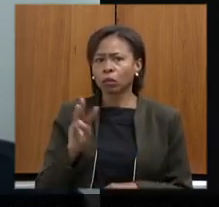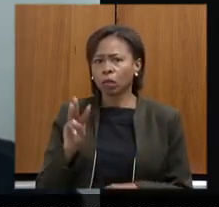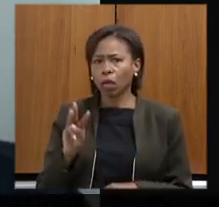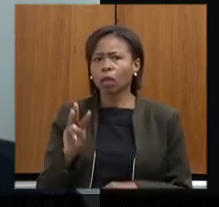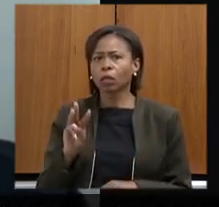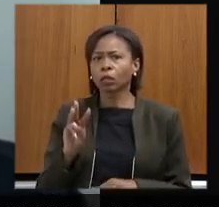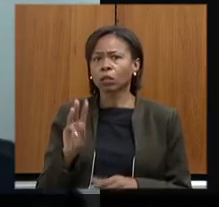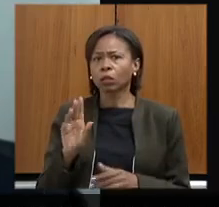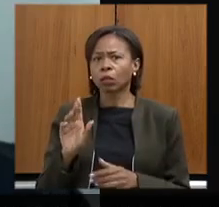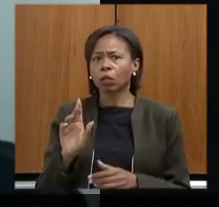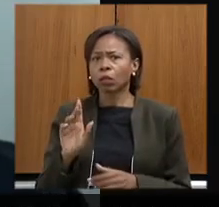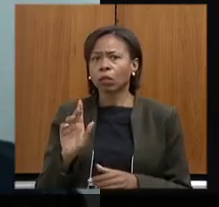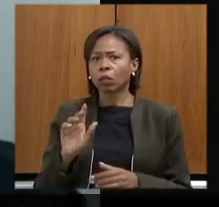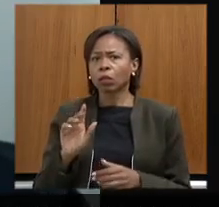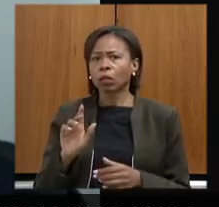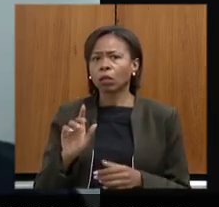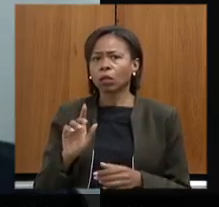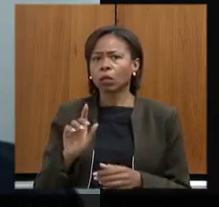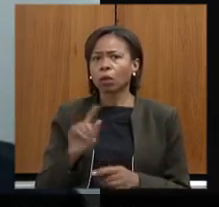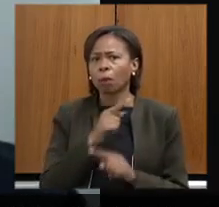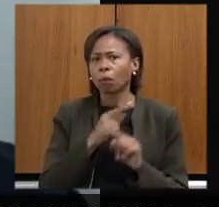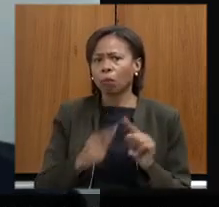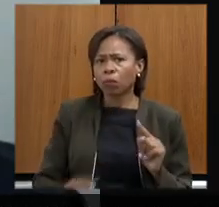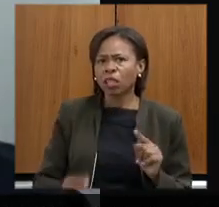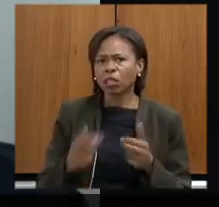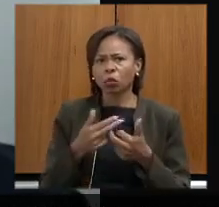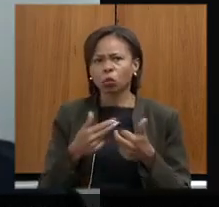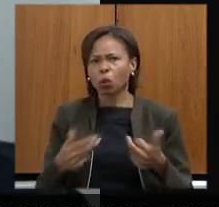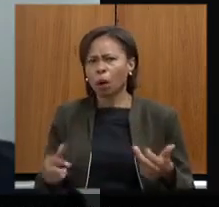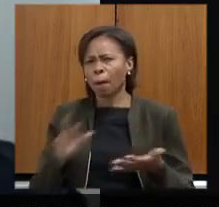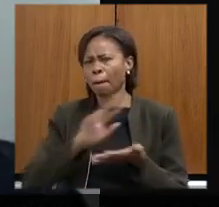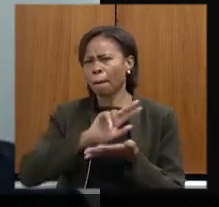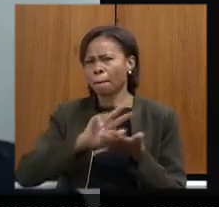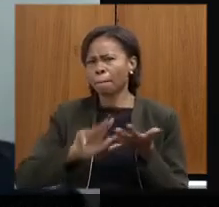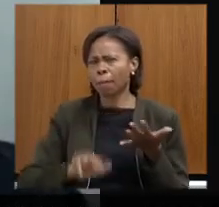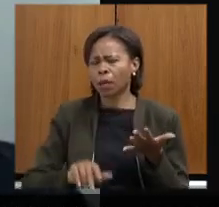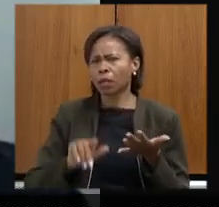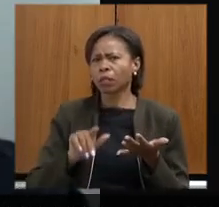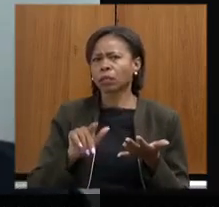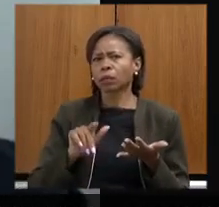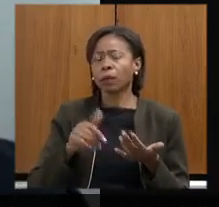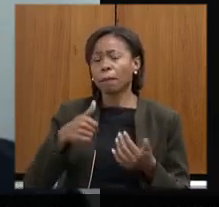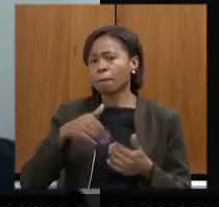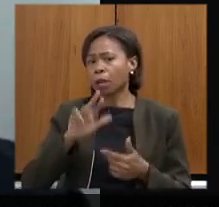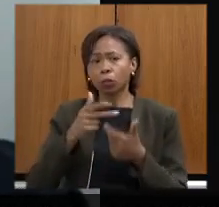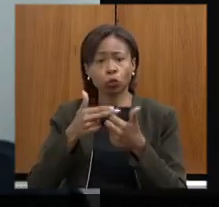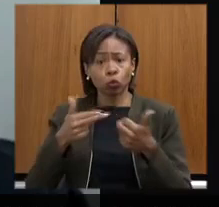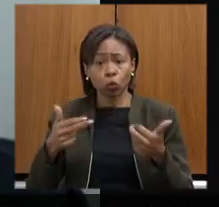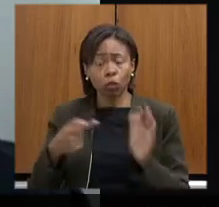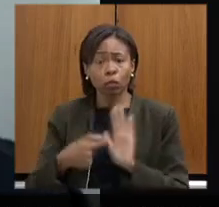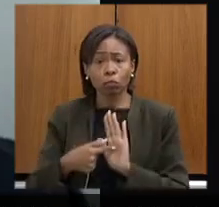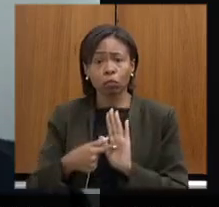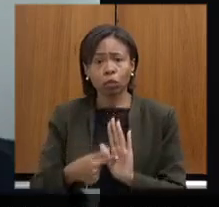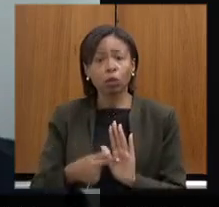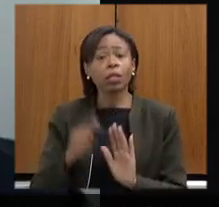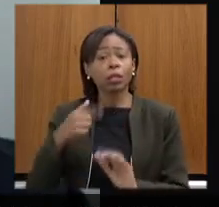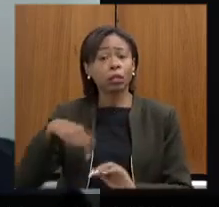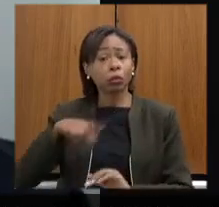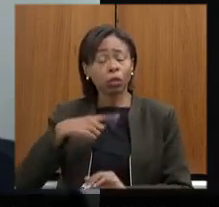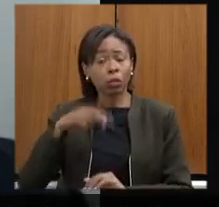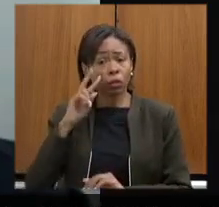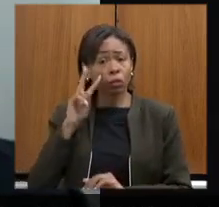quando houve todo o reboliço a respeito dessas questões levantou mais uma lebre e por finalizar a gente viu